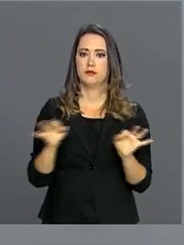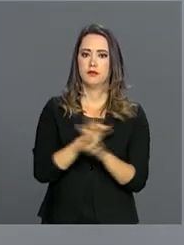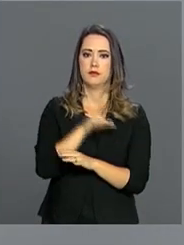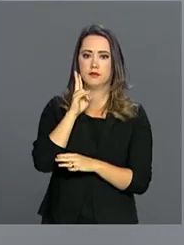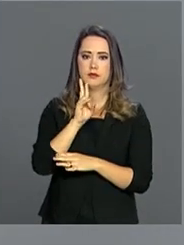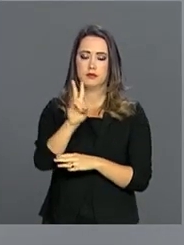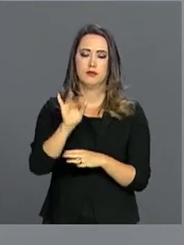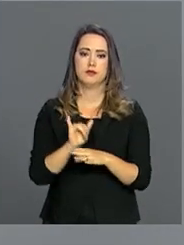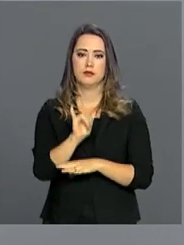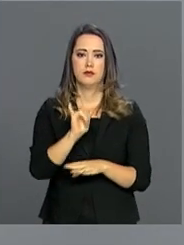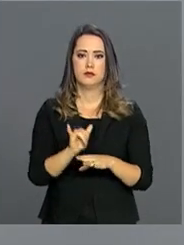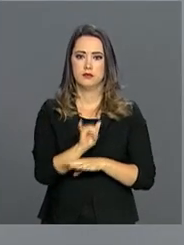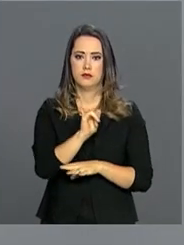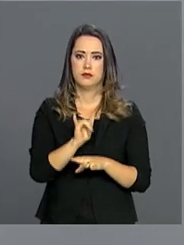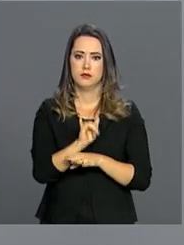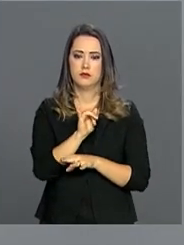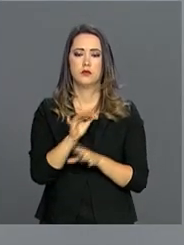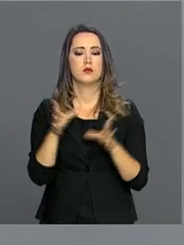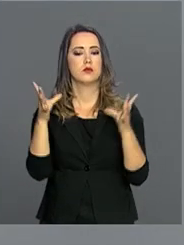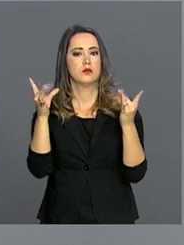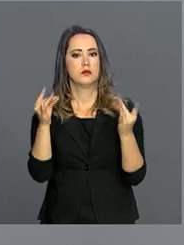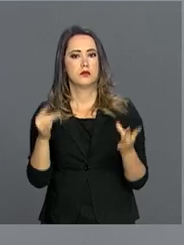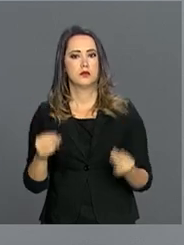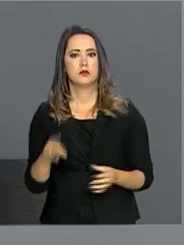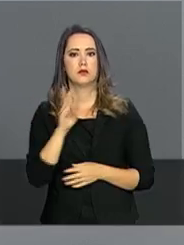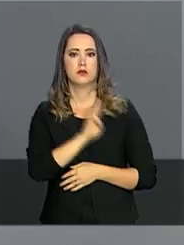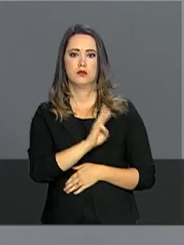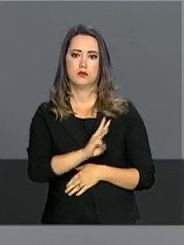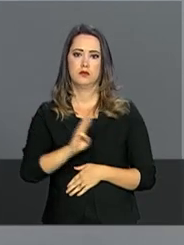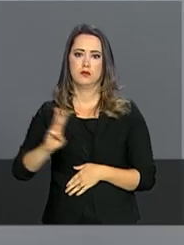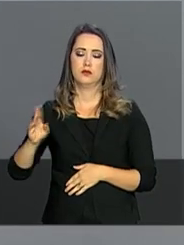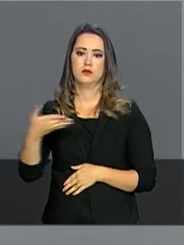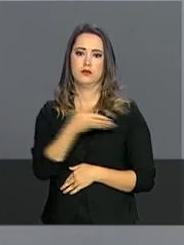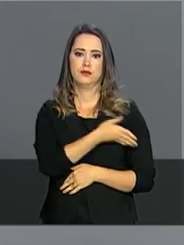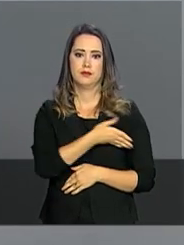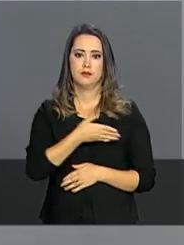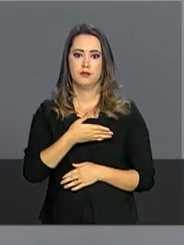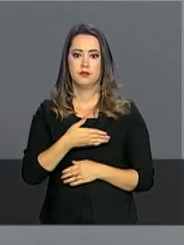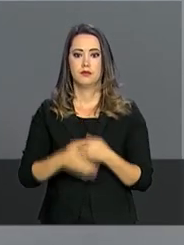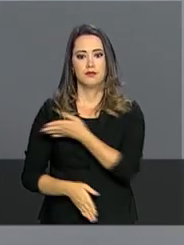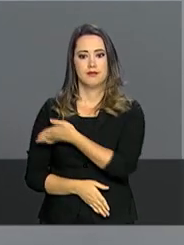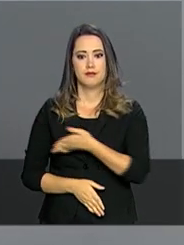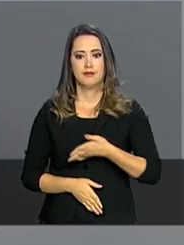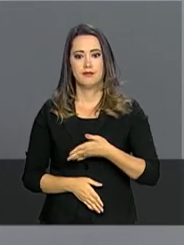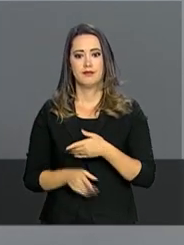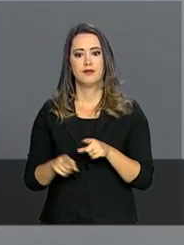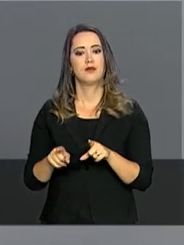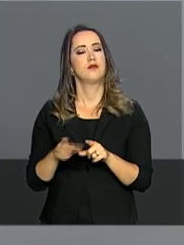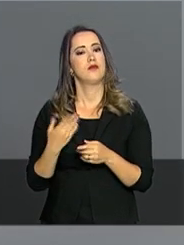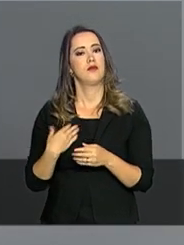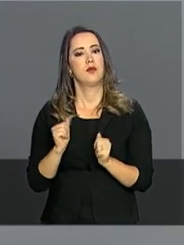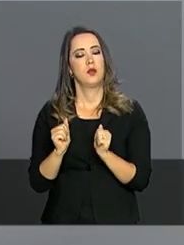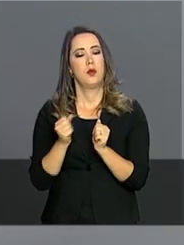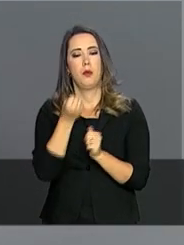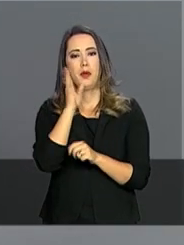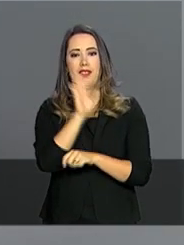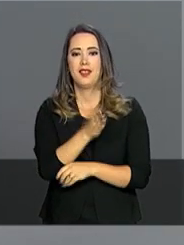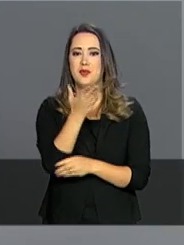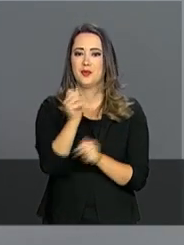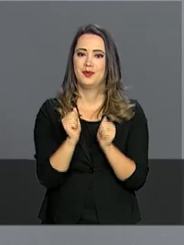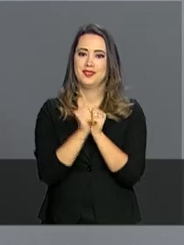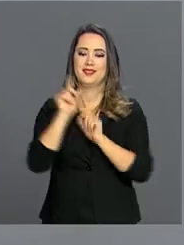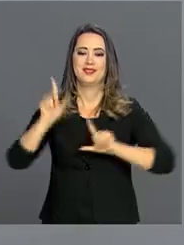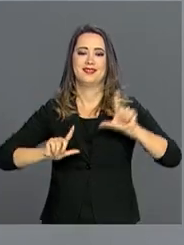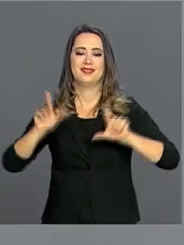por aqui. Você pode rever as reportagens no YouTube. E toda a nossa programação também está na página da NBR na internet. Uma boa tarde para